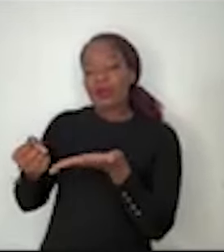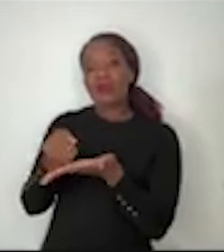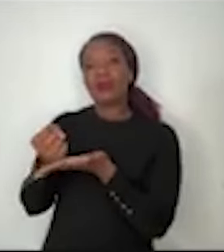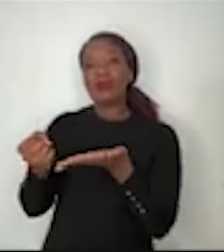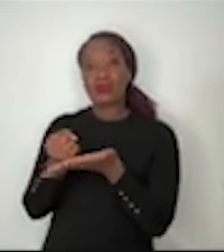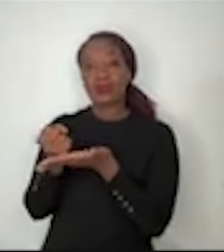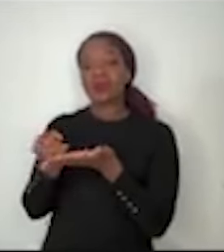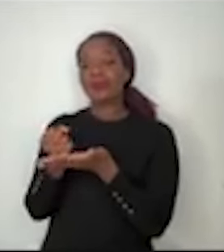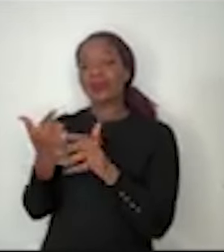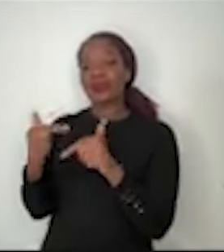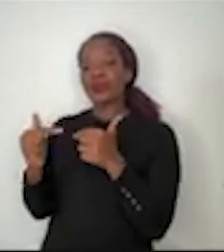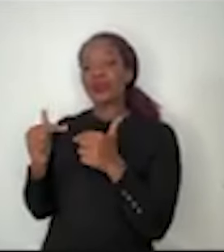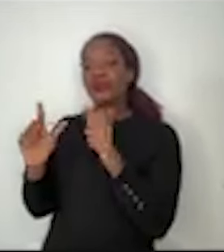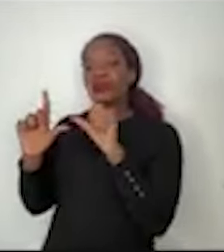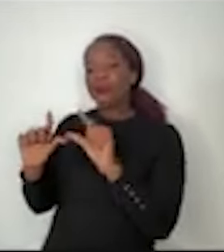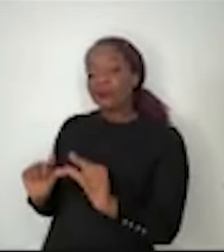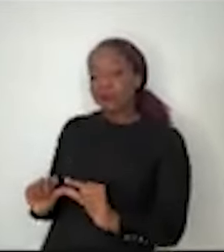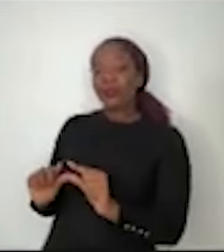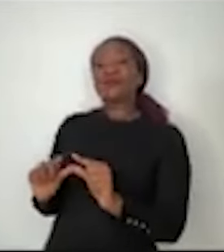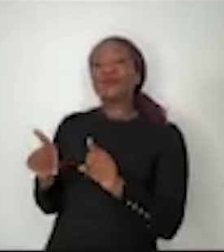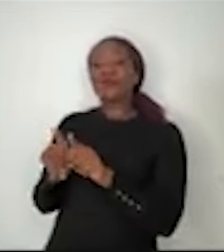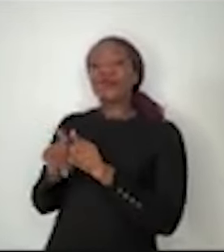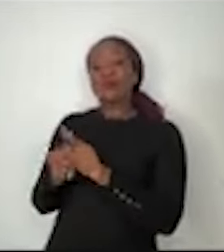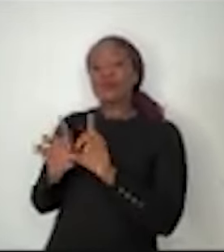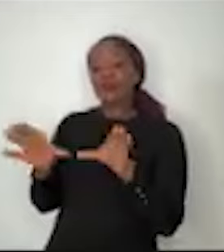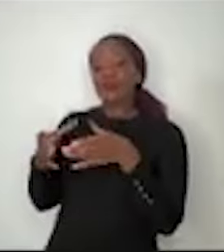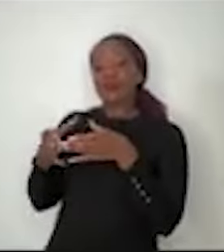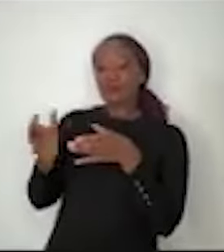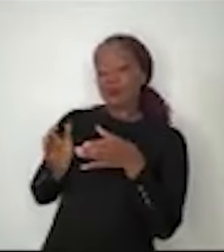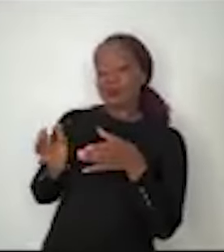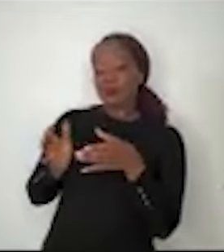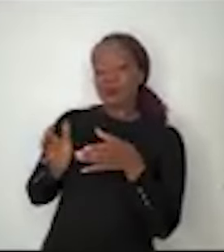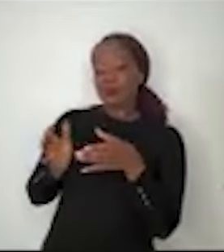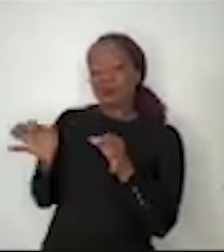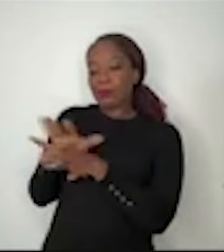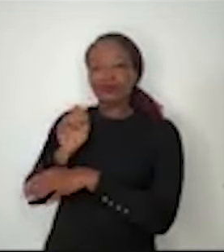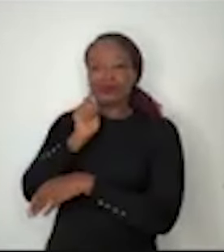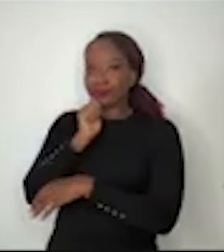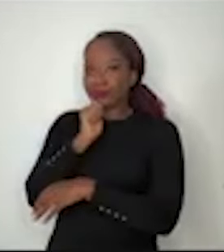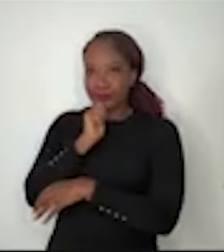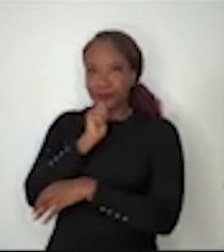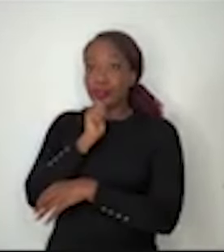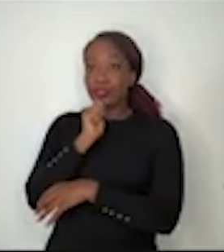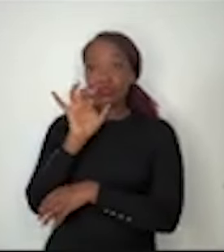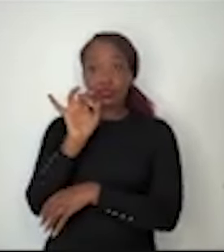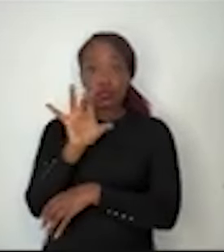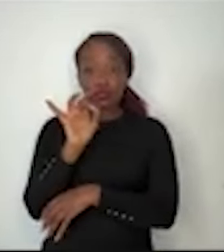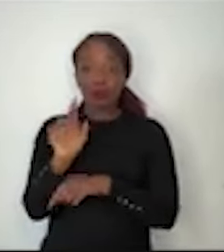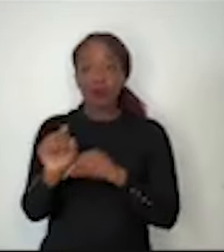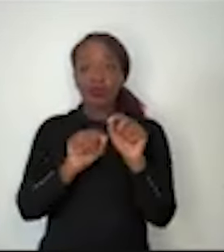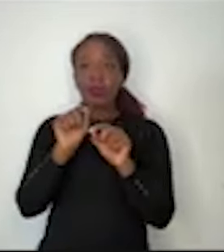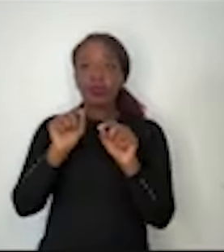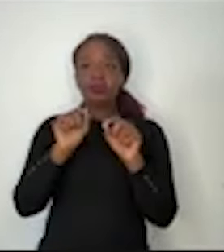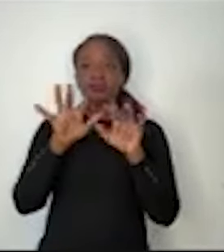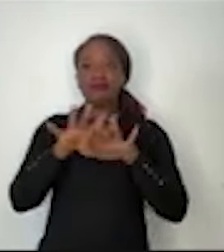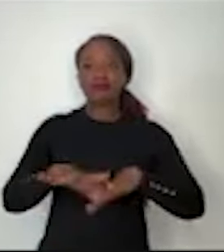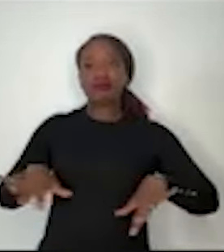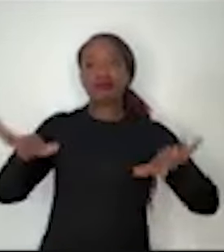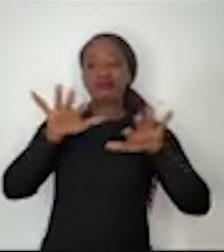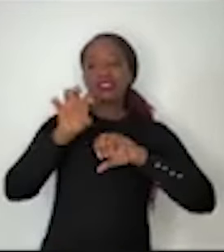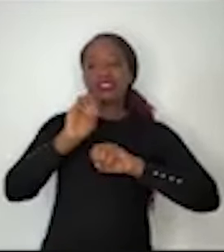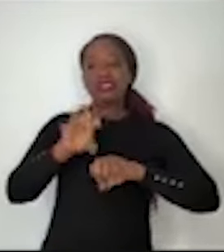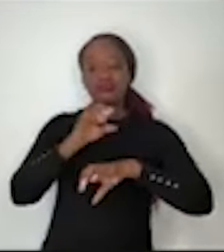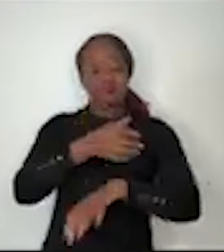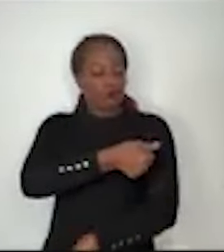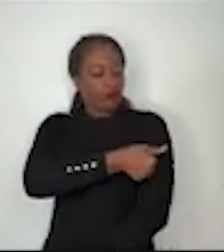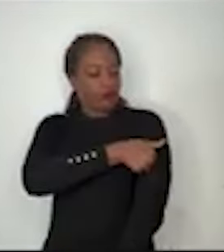produtivos e elites menos preparadas. Nós só universalizamos o ensino fundamental no Brasil 100 anos depois